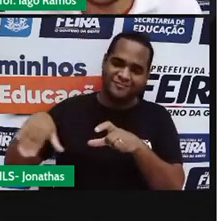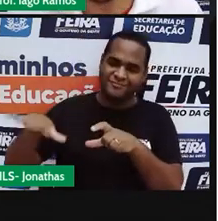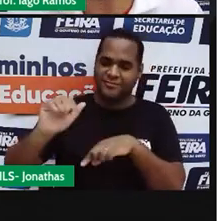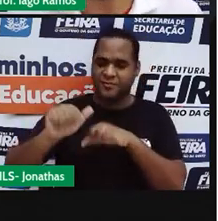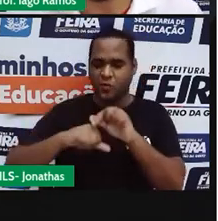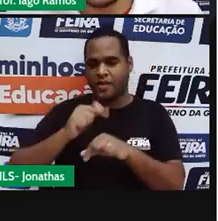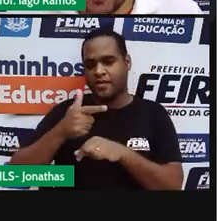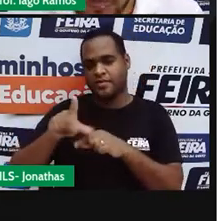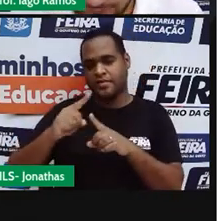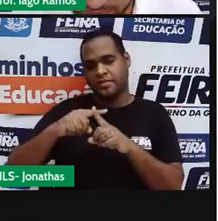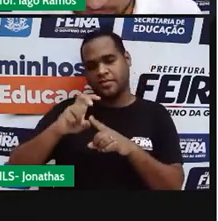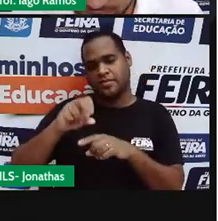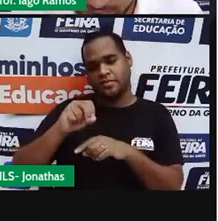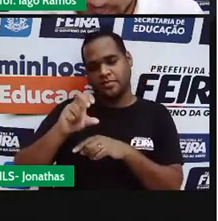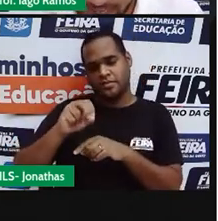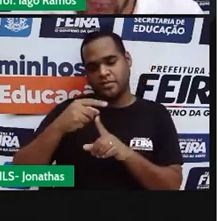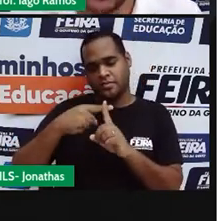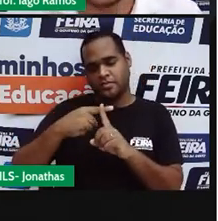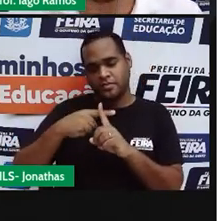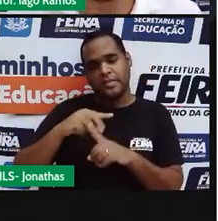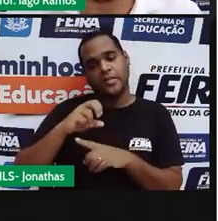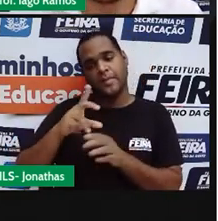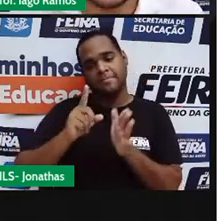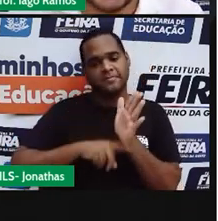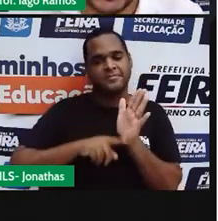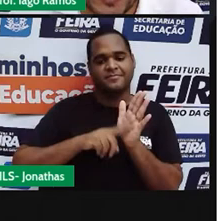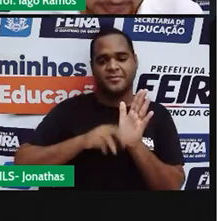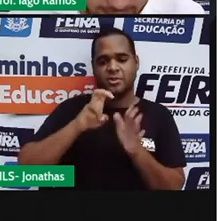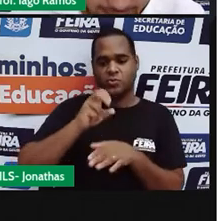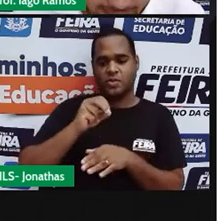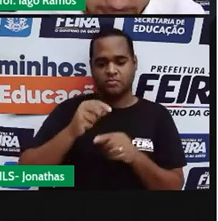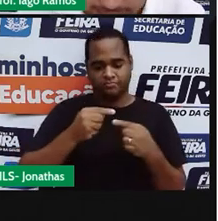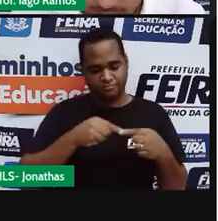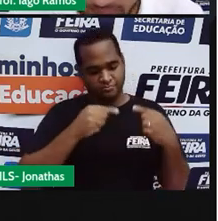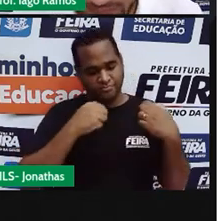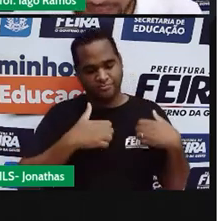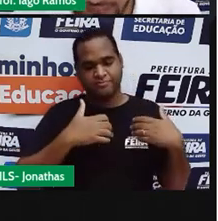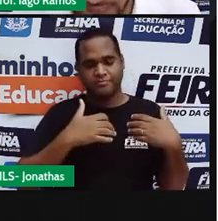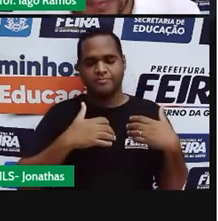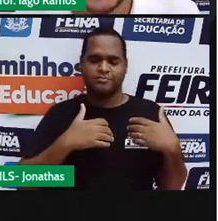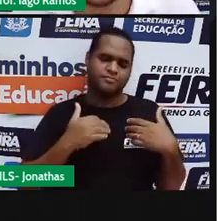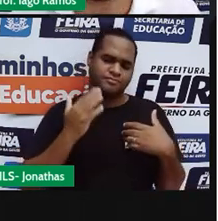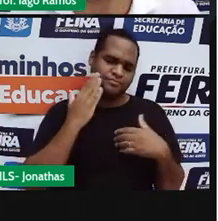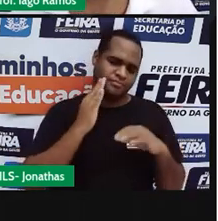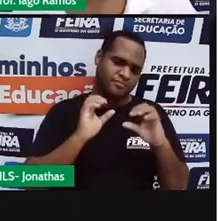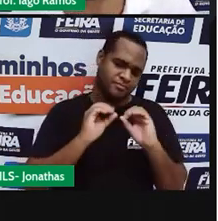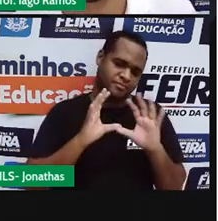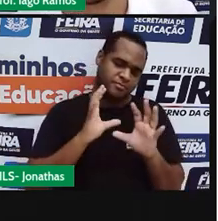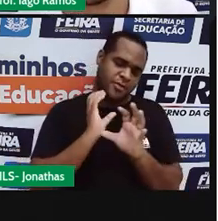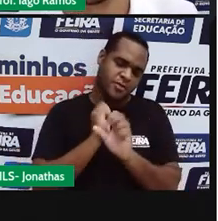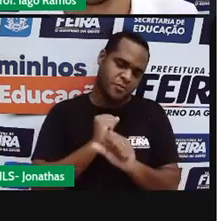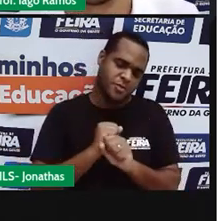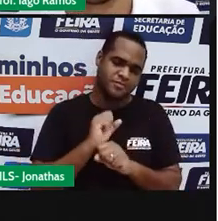Botar o 50 positivo na frente e o menos 50 atrás. E é claro que isso vai dar zero.